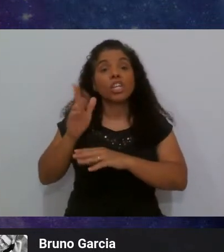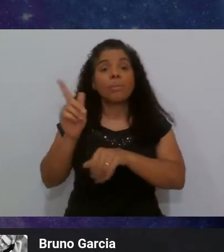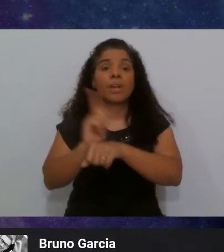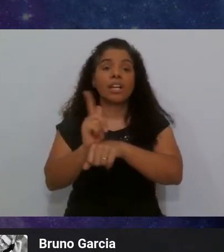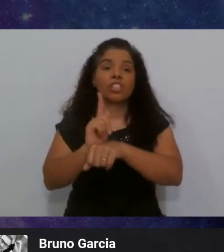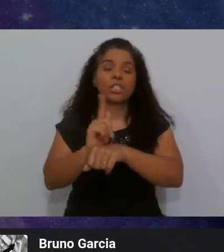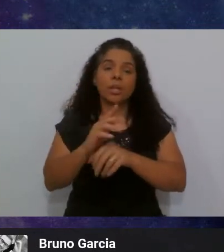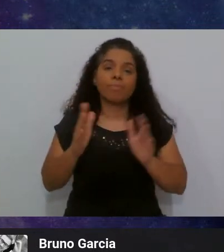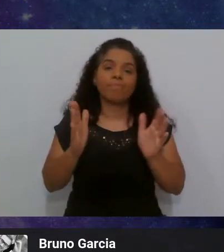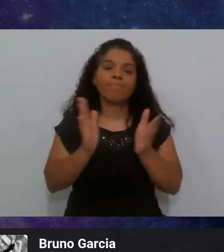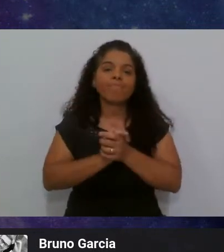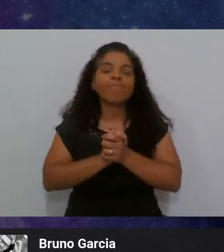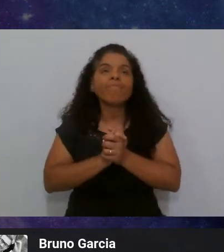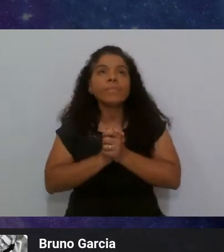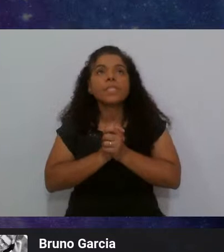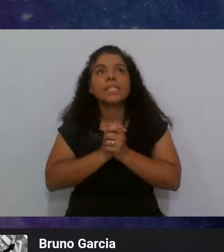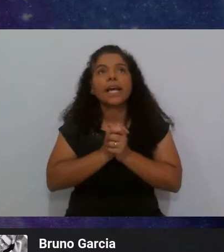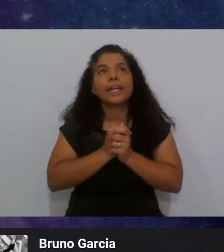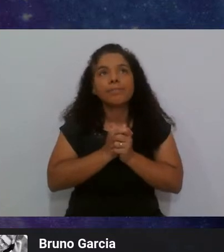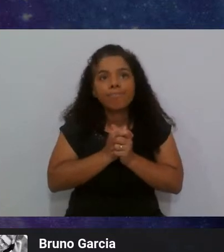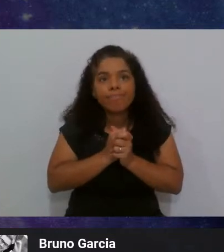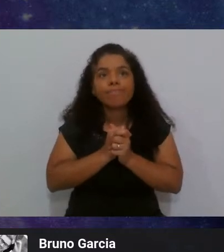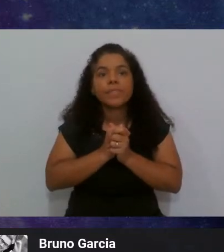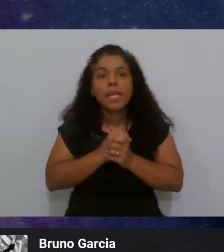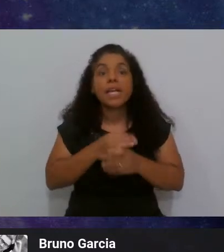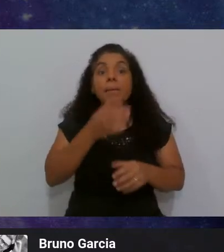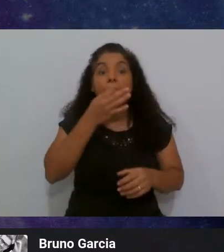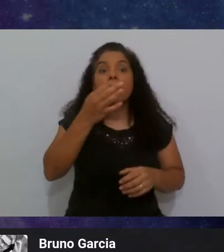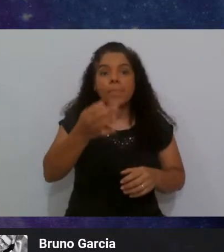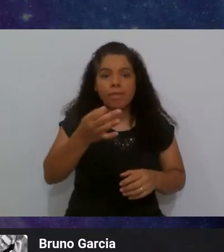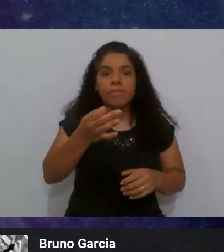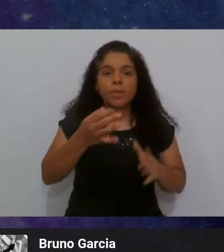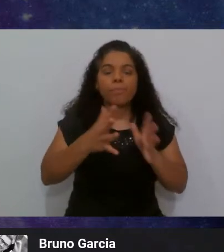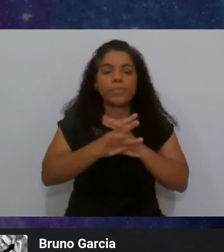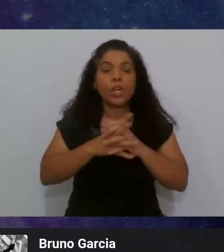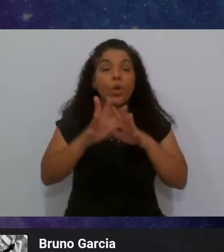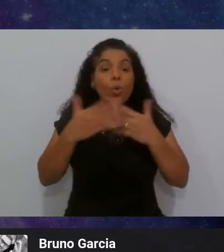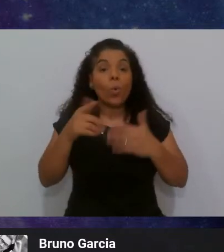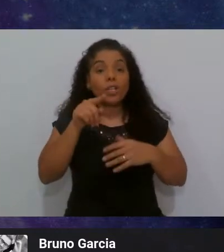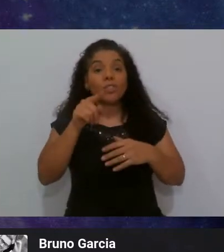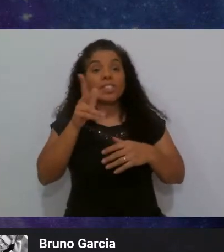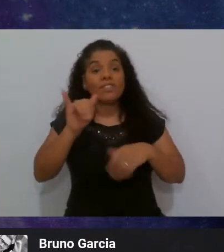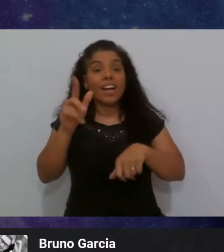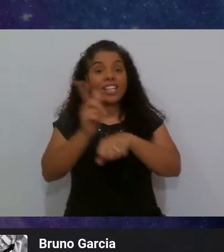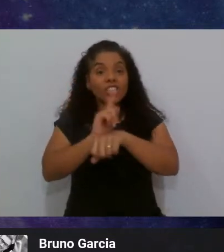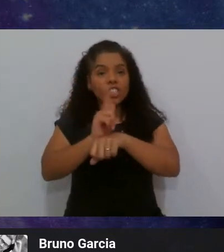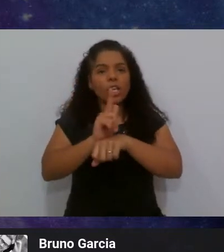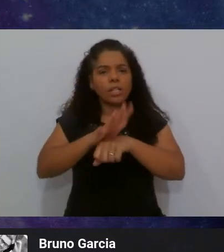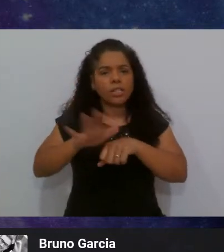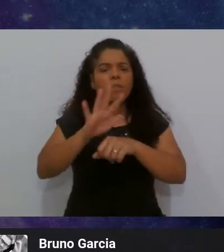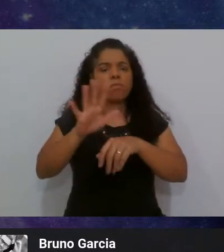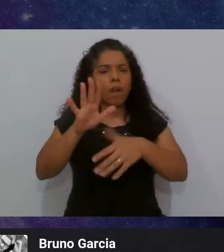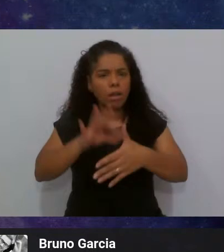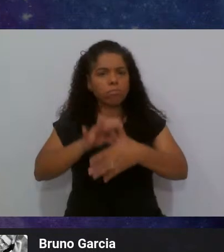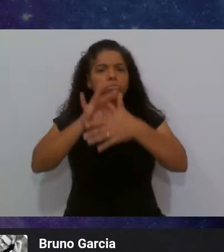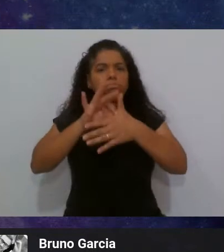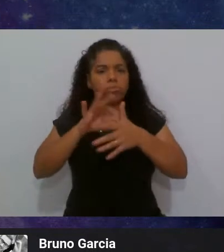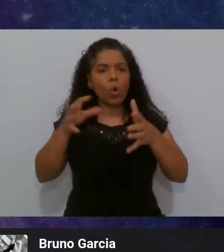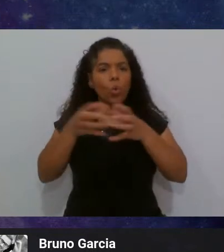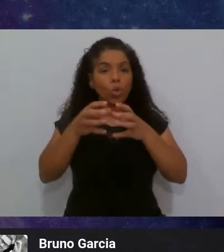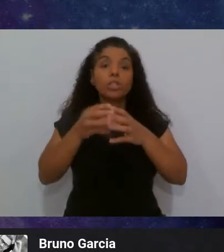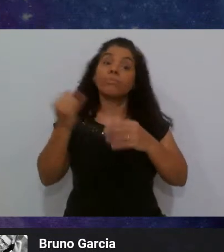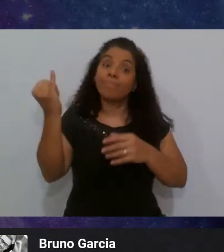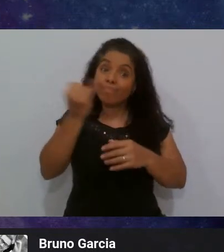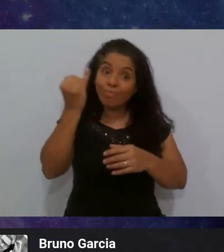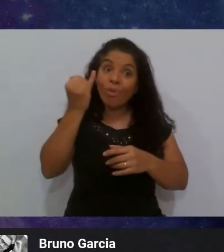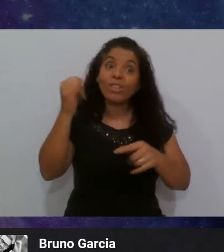Cara, minha visão, quando você vai gerenciar, quando você vai liderar um time, é importante